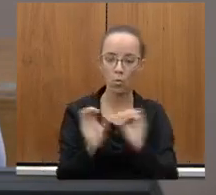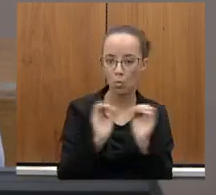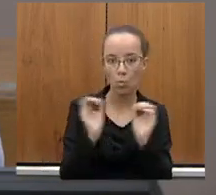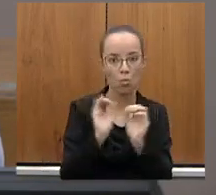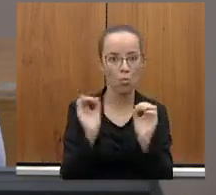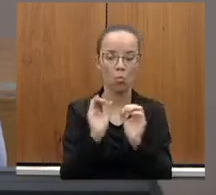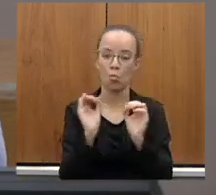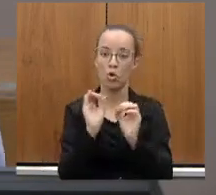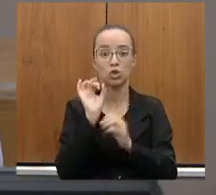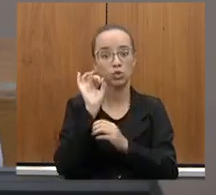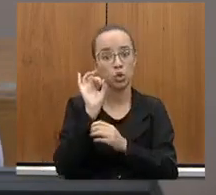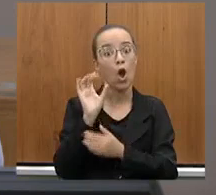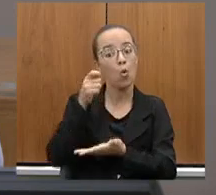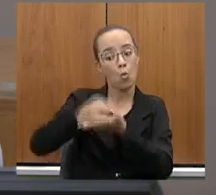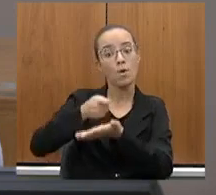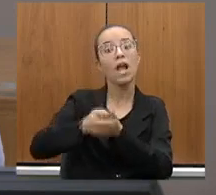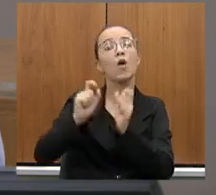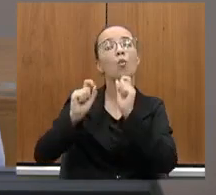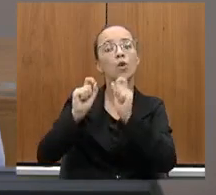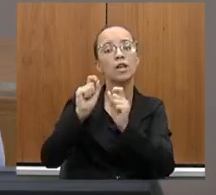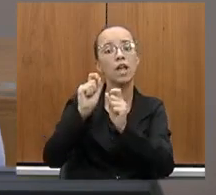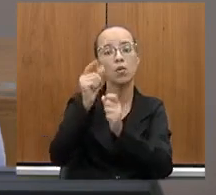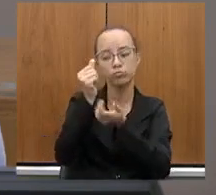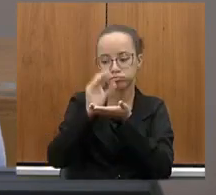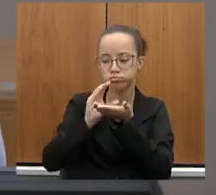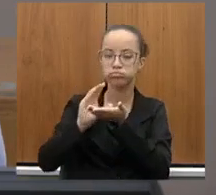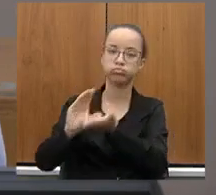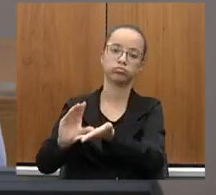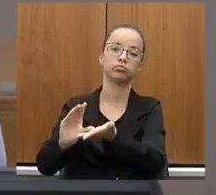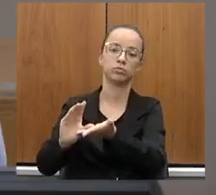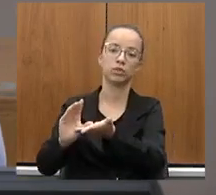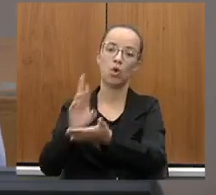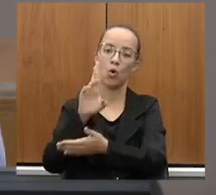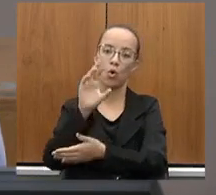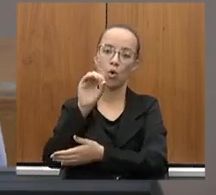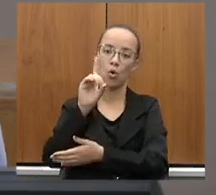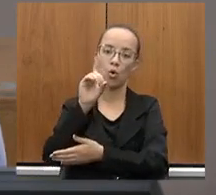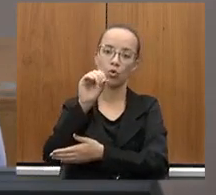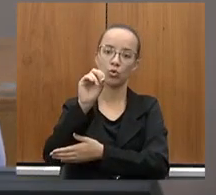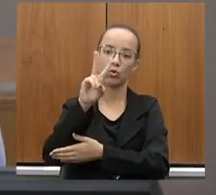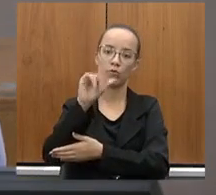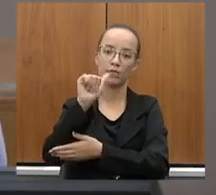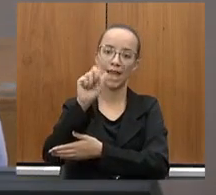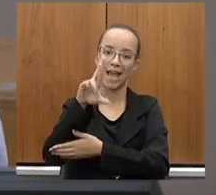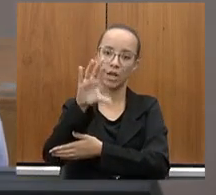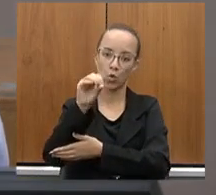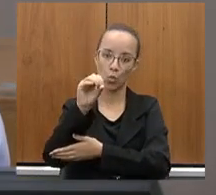nada. Ele é obrigado a ser reinvestido no sistema rodoviário. Então,